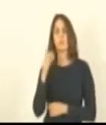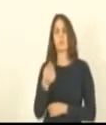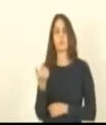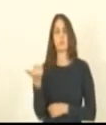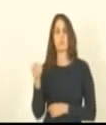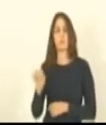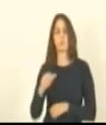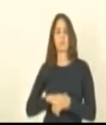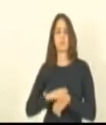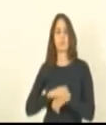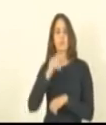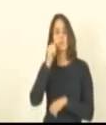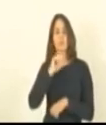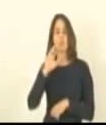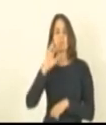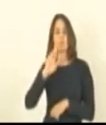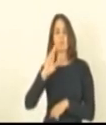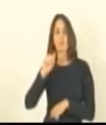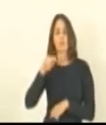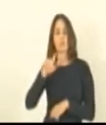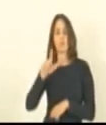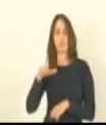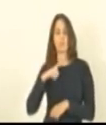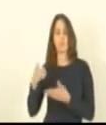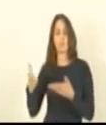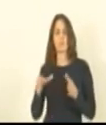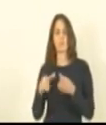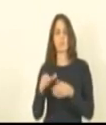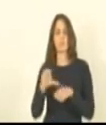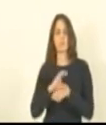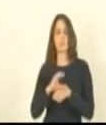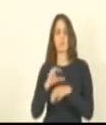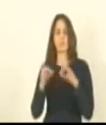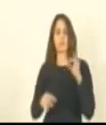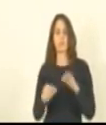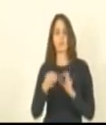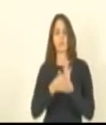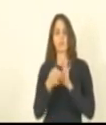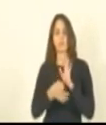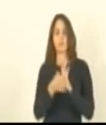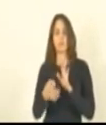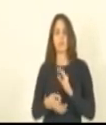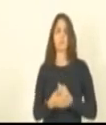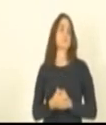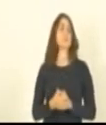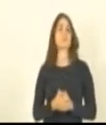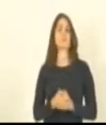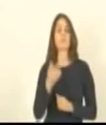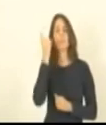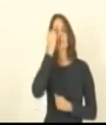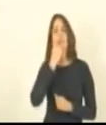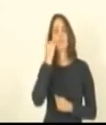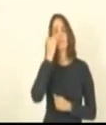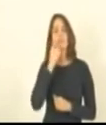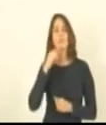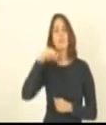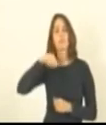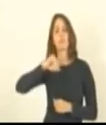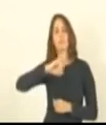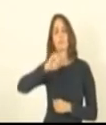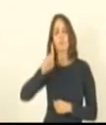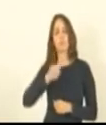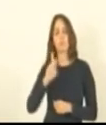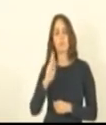de autoria deputada Raquel Lessa convoca a Comissão de Constituição e Justiça para oferecer parecer oral a matéria deputado Mazinho dos Anjos